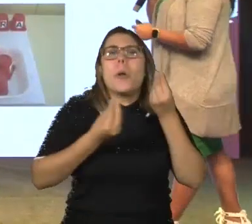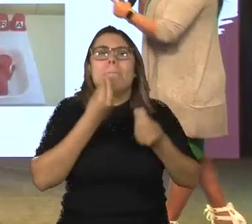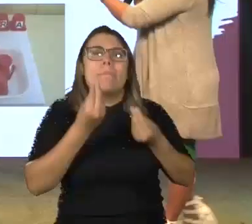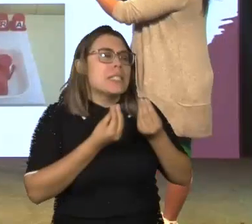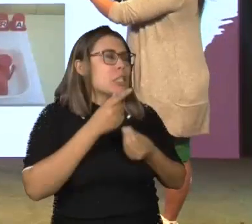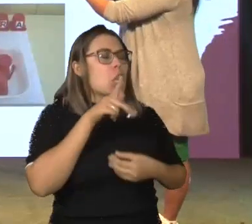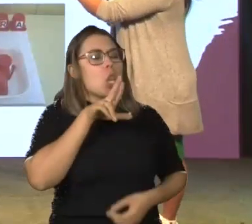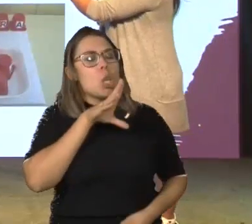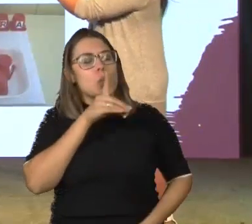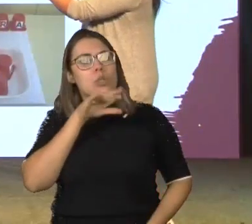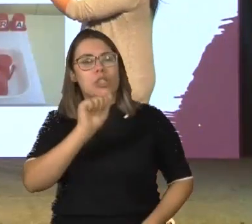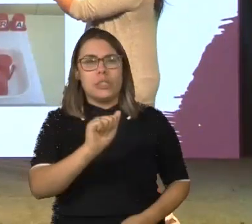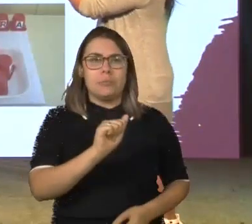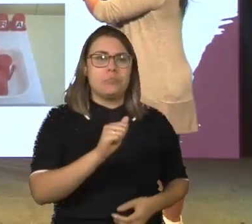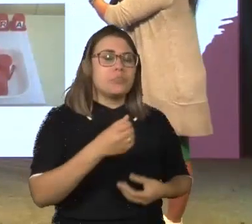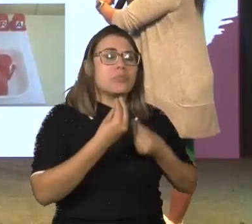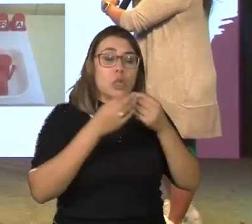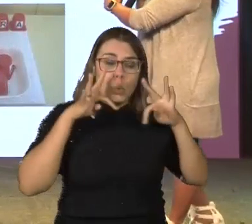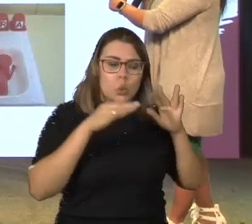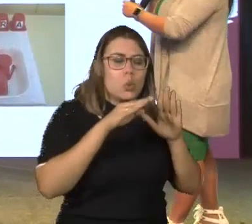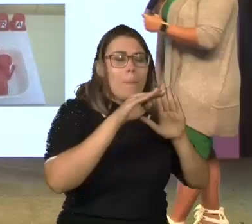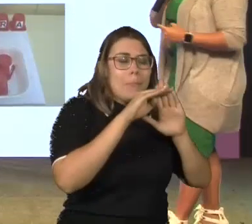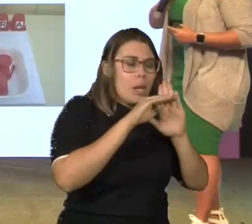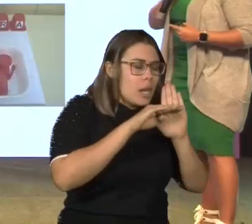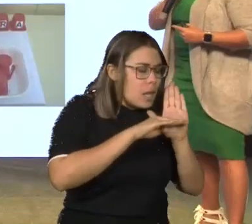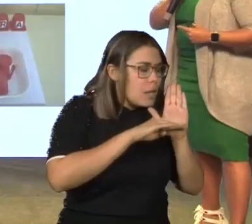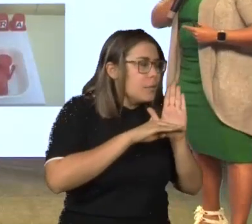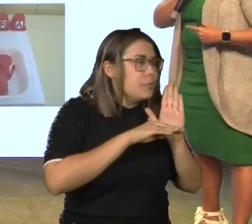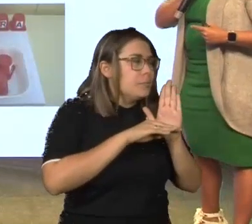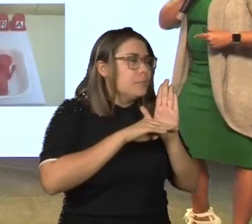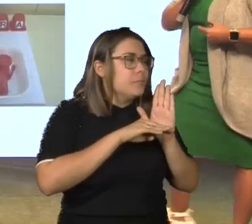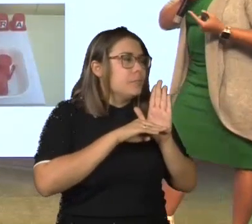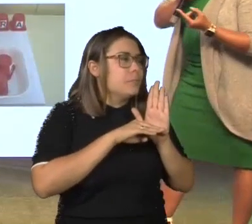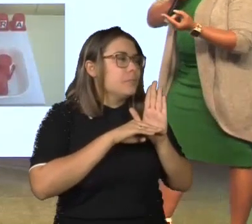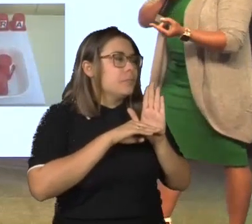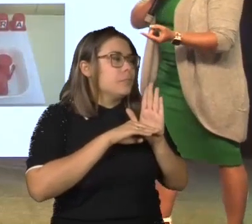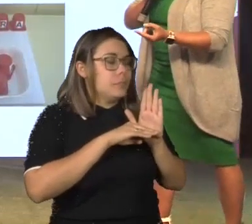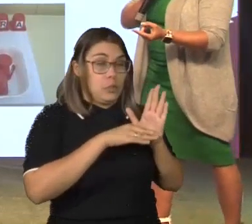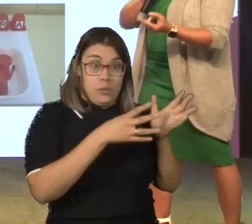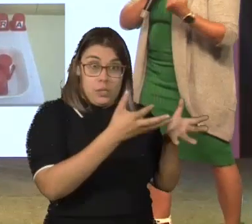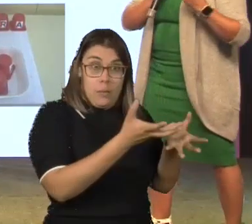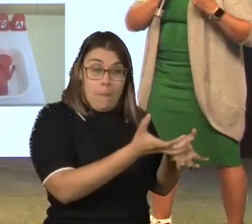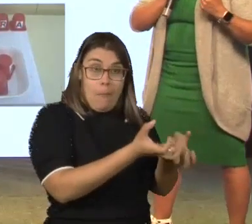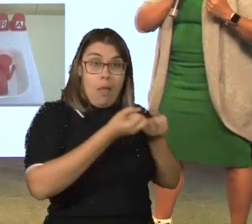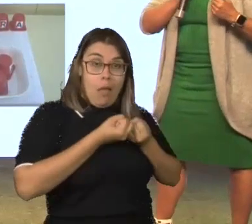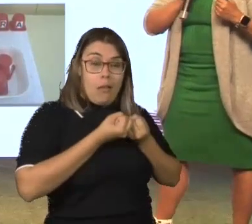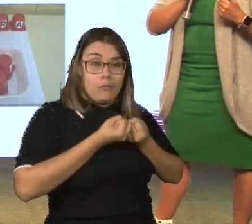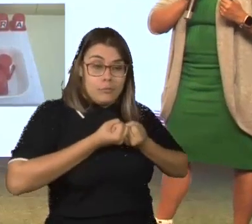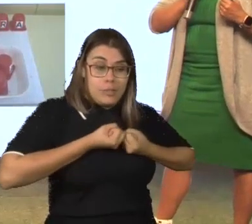Dentro deste processo, todos esses lúdicos com comando de receptividade e